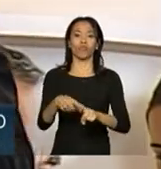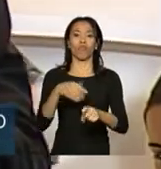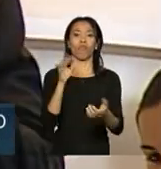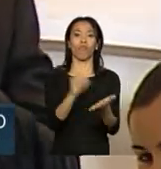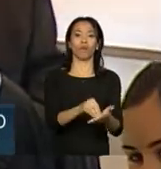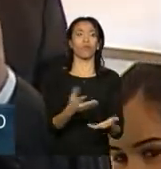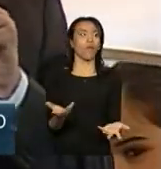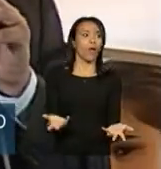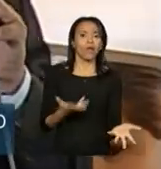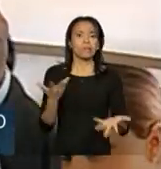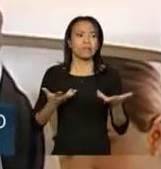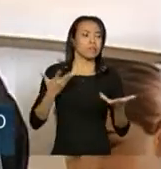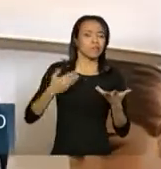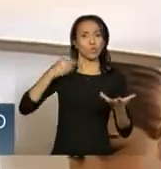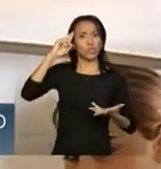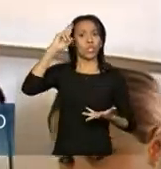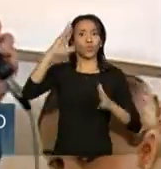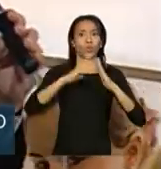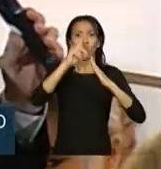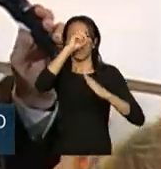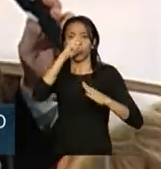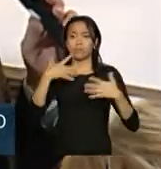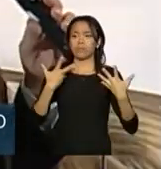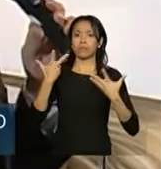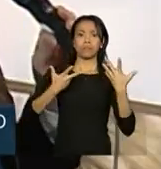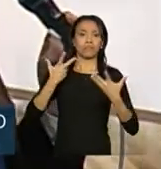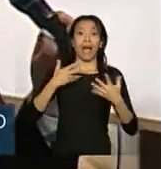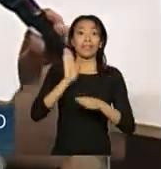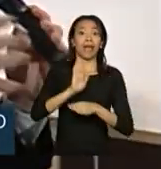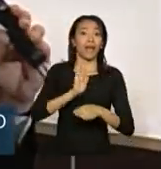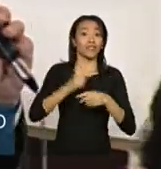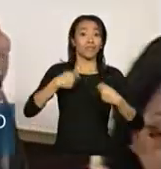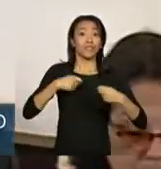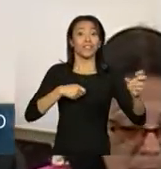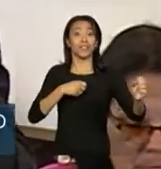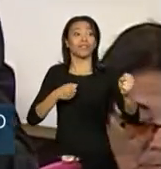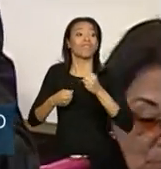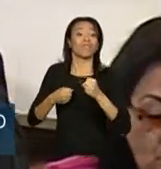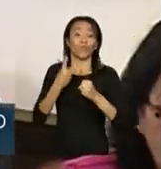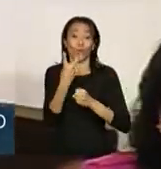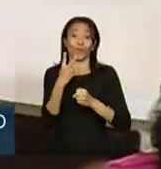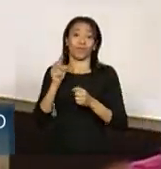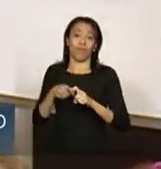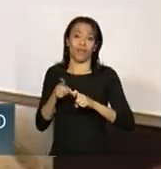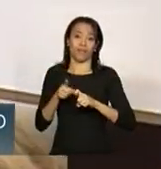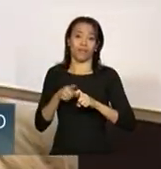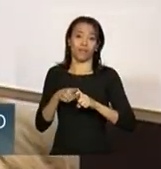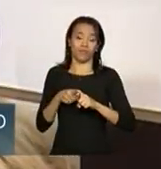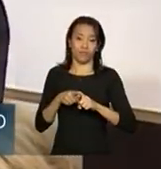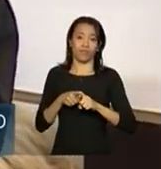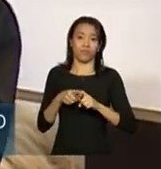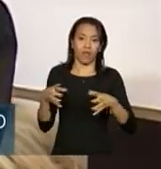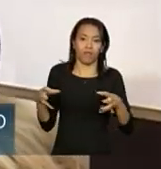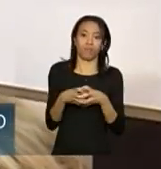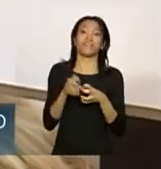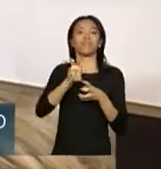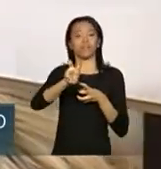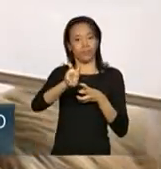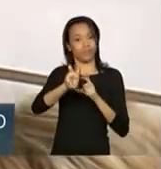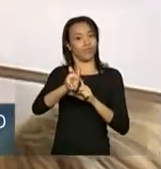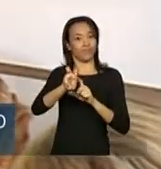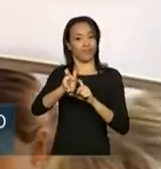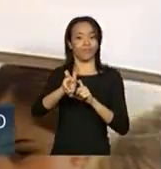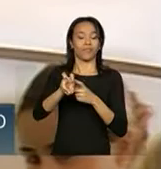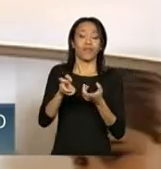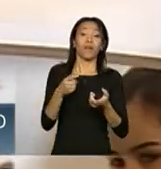Aí a preocupação que é de um diretor de hospital, à tarde, ter que arrumar mais dois médicos ali entre o corpo clínico do hospital, o corpo